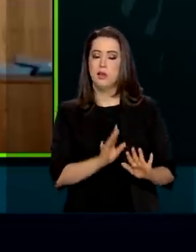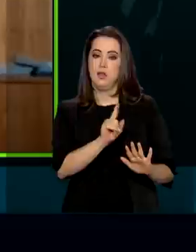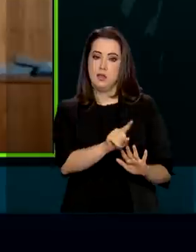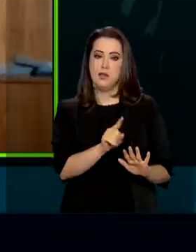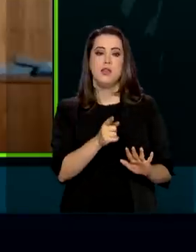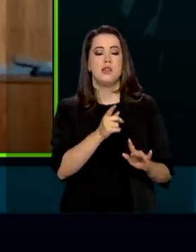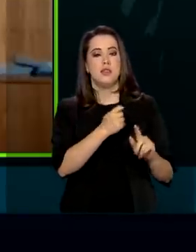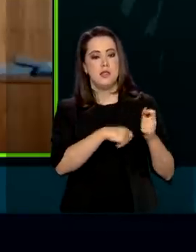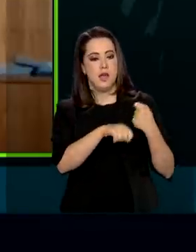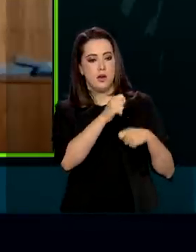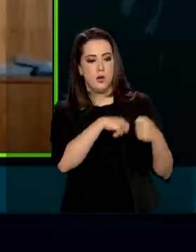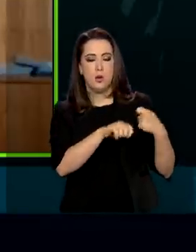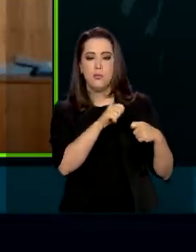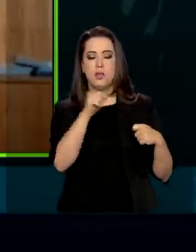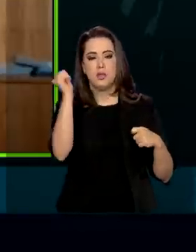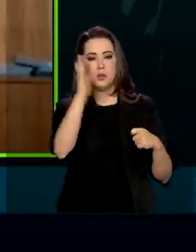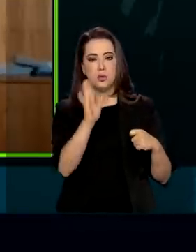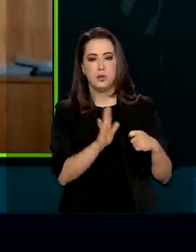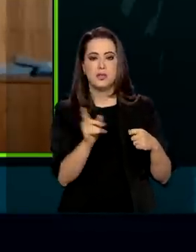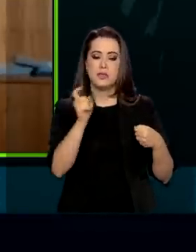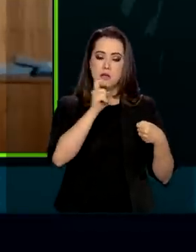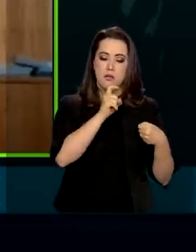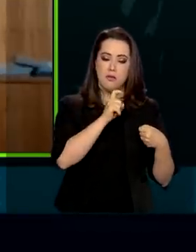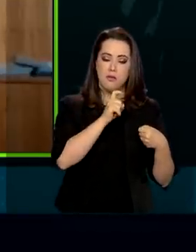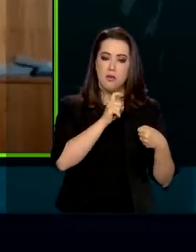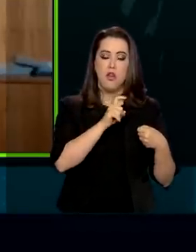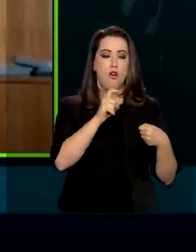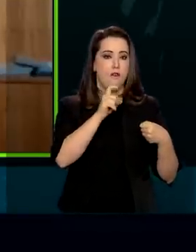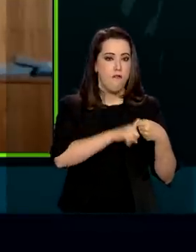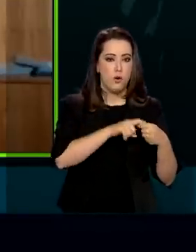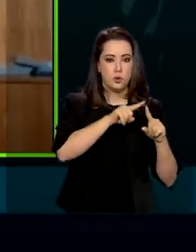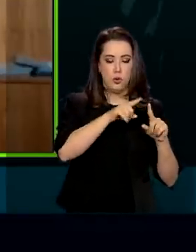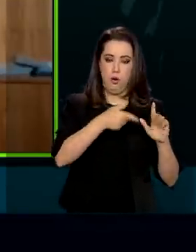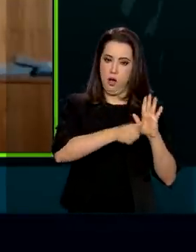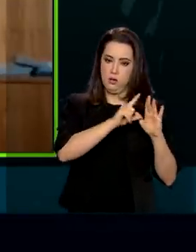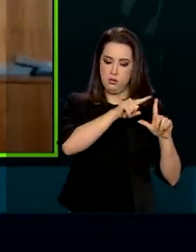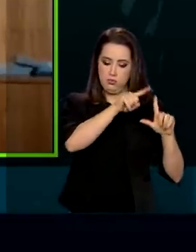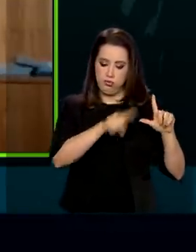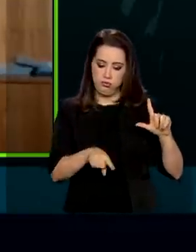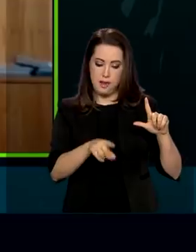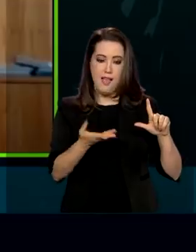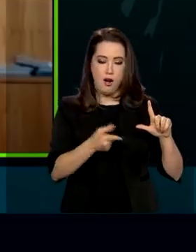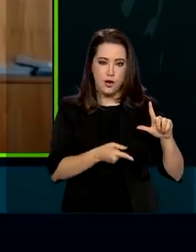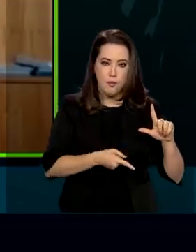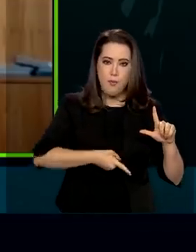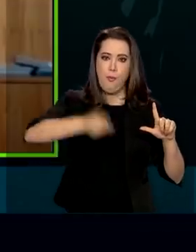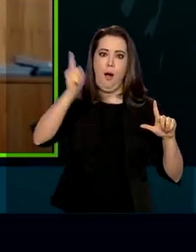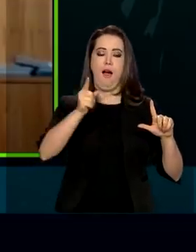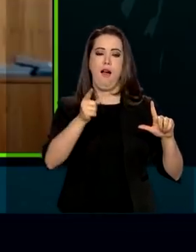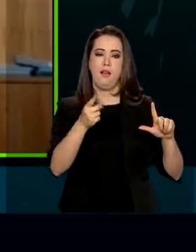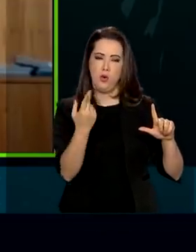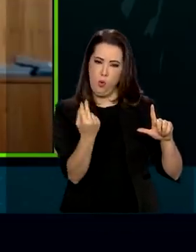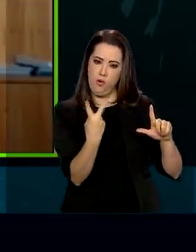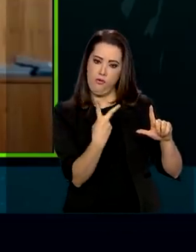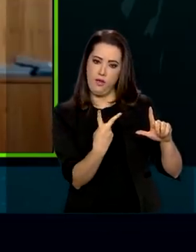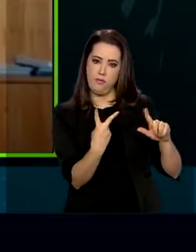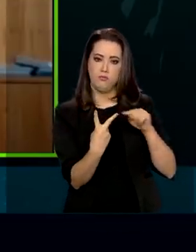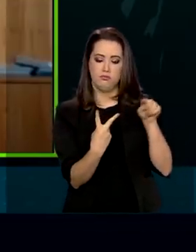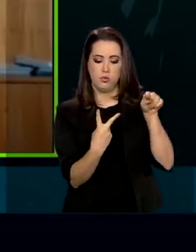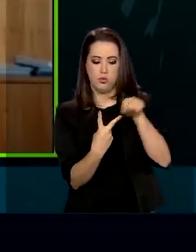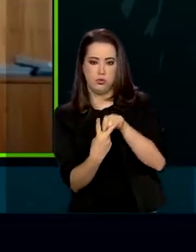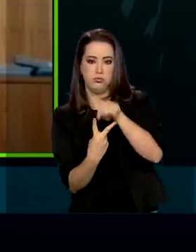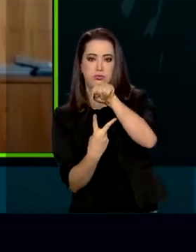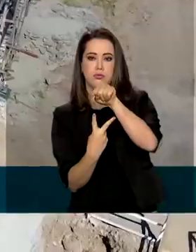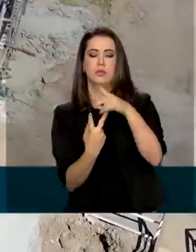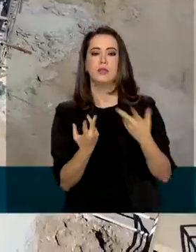economia brasileira voltou em ver como poucos acreditavam, como eu tinha antecipado. Minha expectativa é que isso